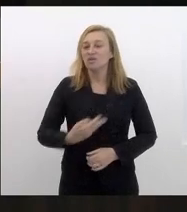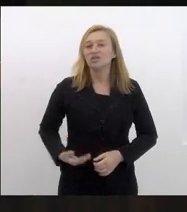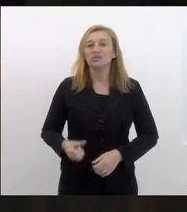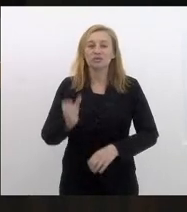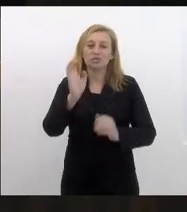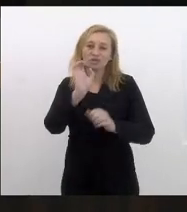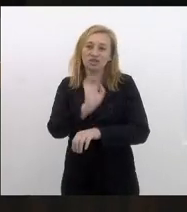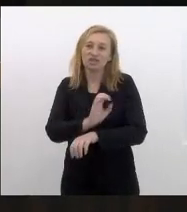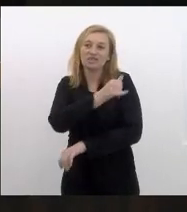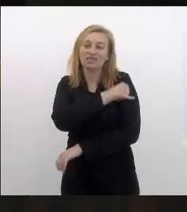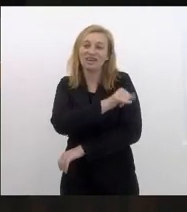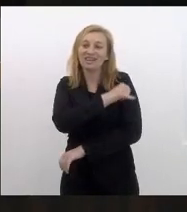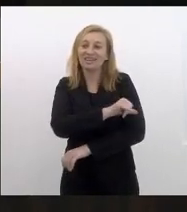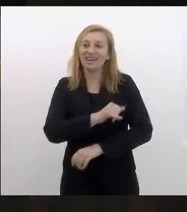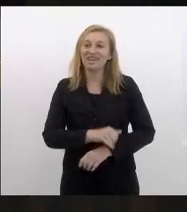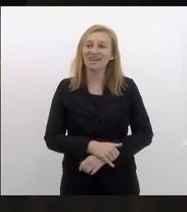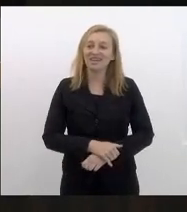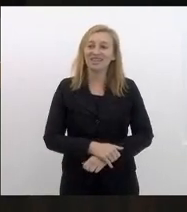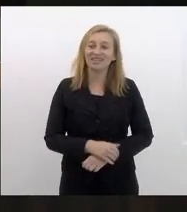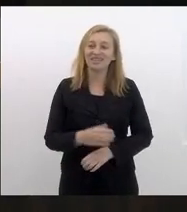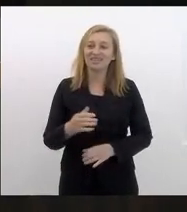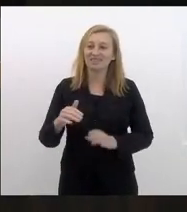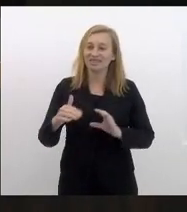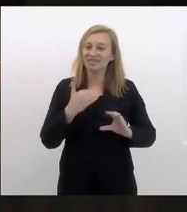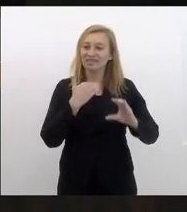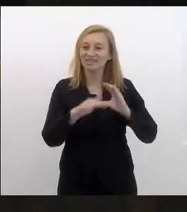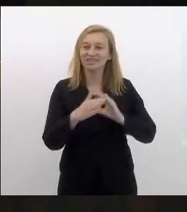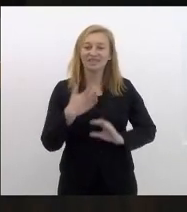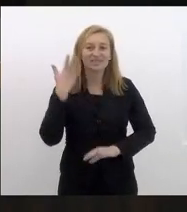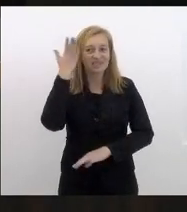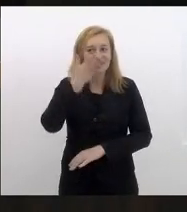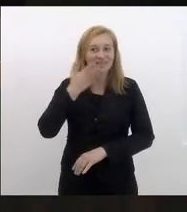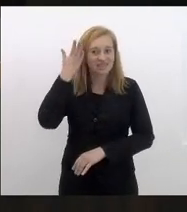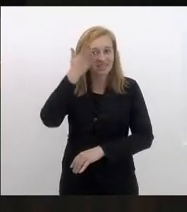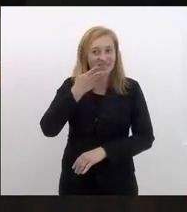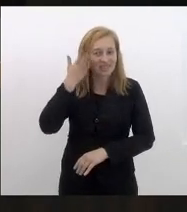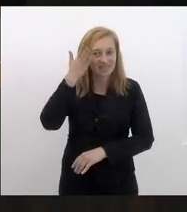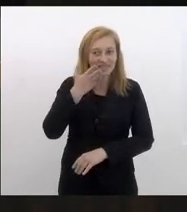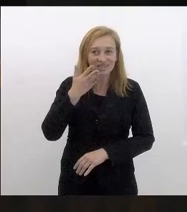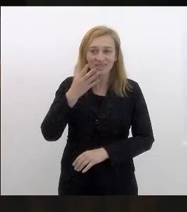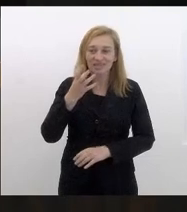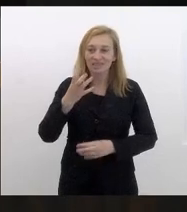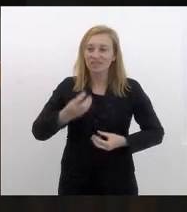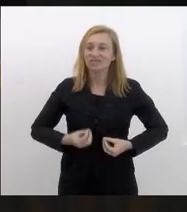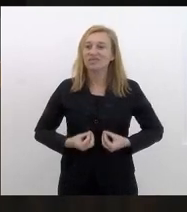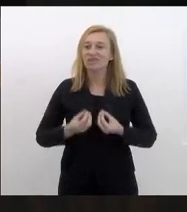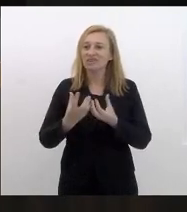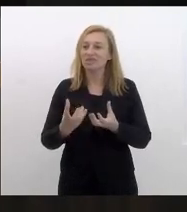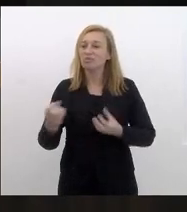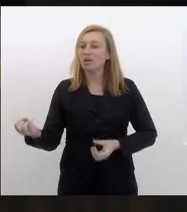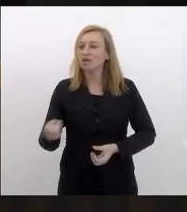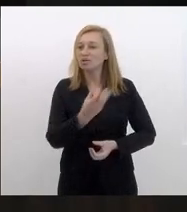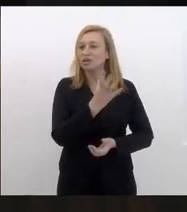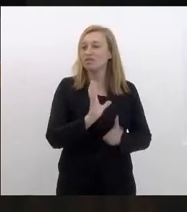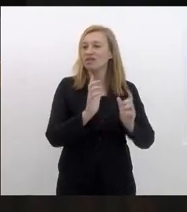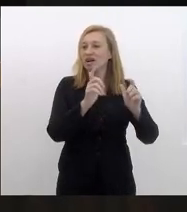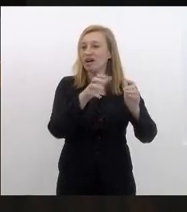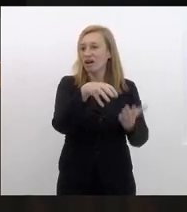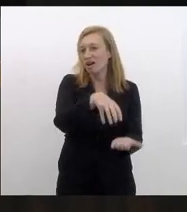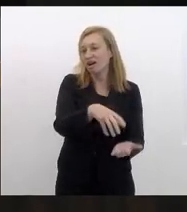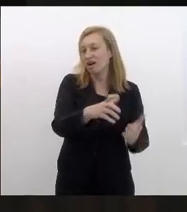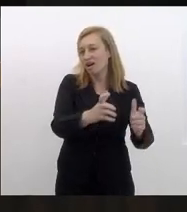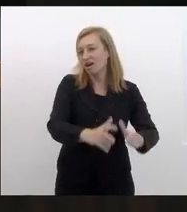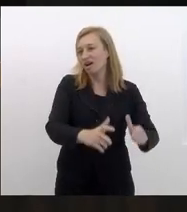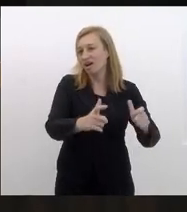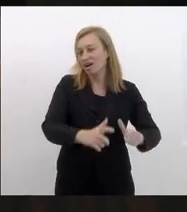estado do Rio de Janeiro o envio de mensagem dispondo sobre doação diária para a nova unidade descentralizada do